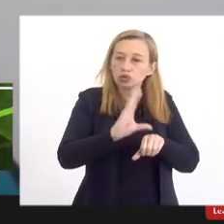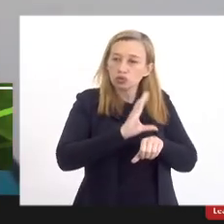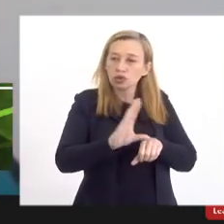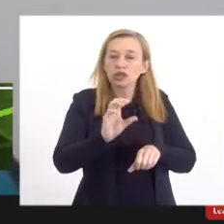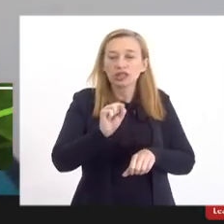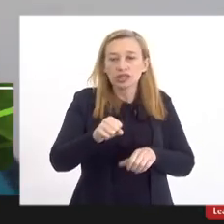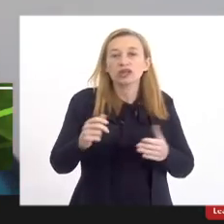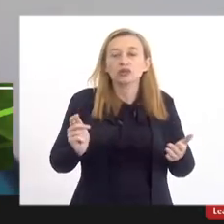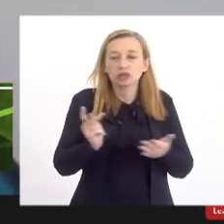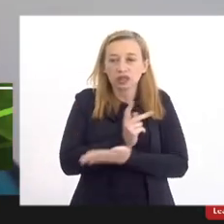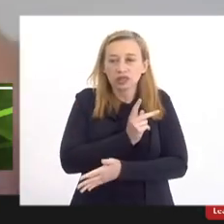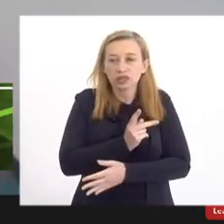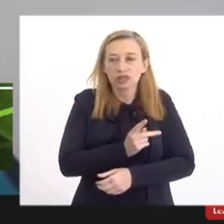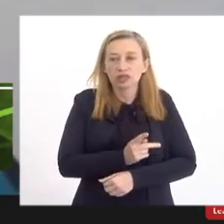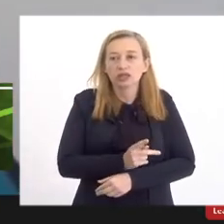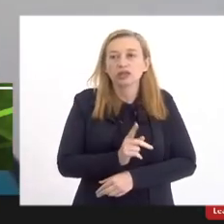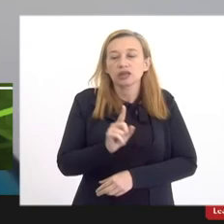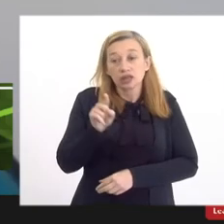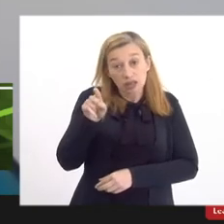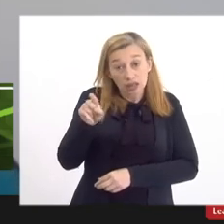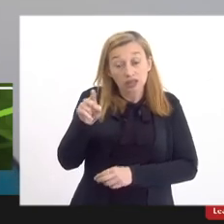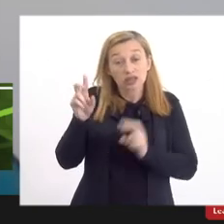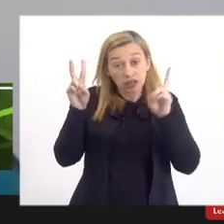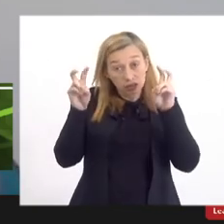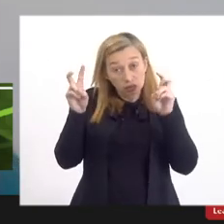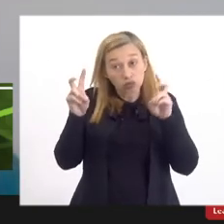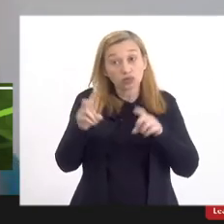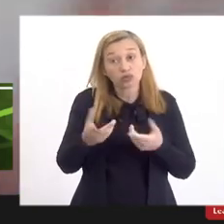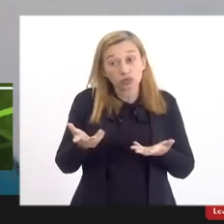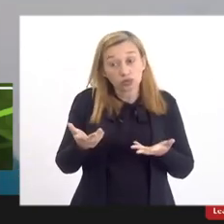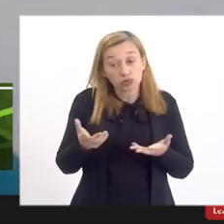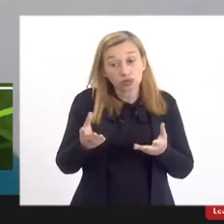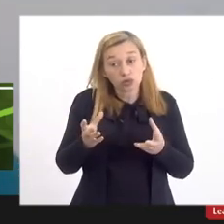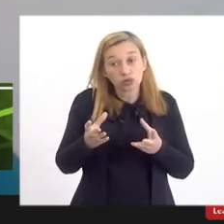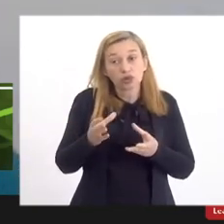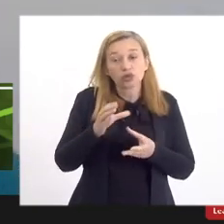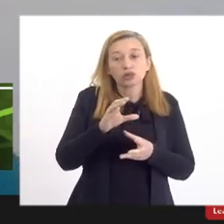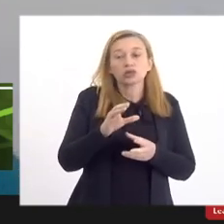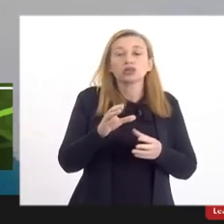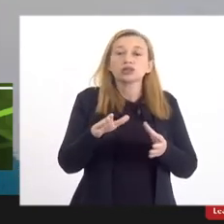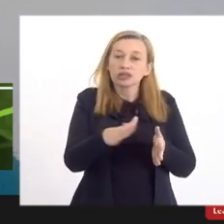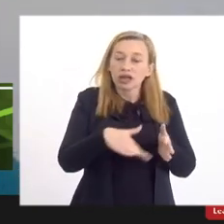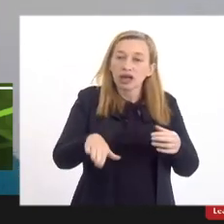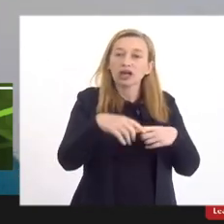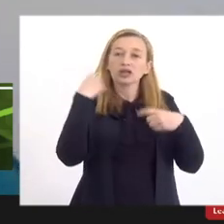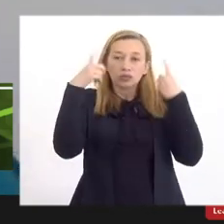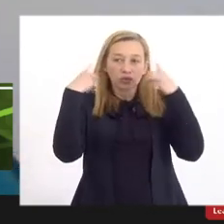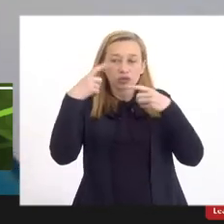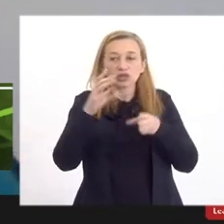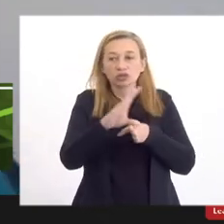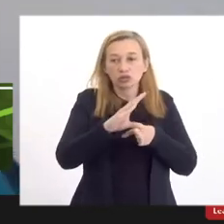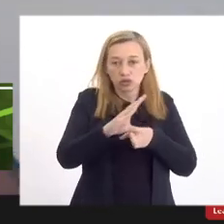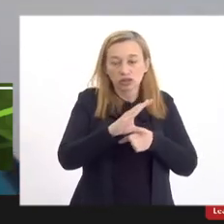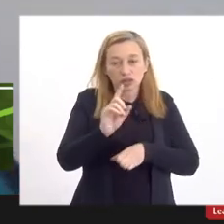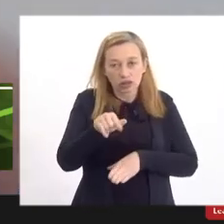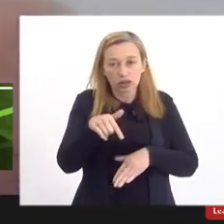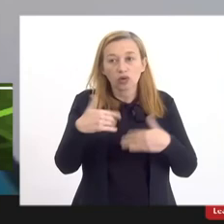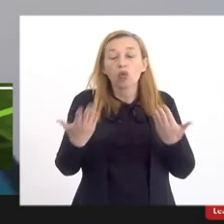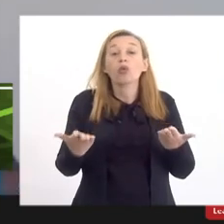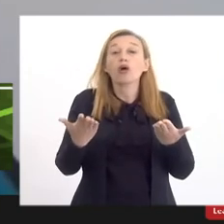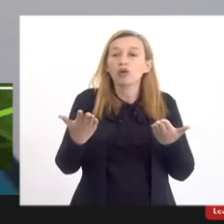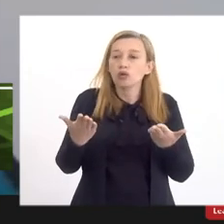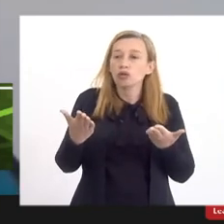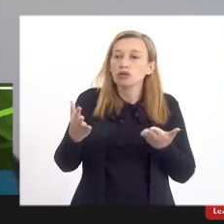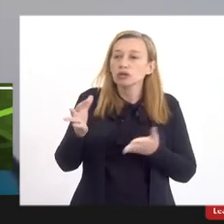vier a acontecer e estas questões estarão no campo de preocupações dos conselheiros qual é a